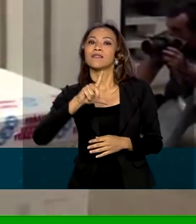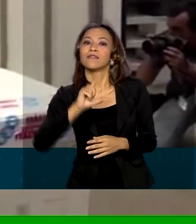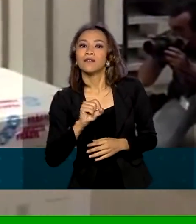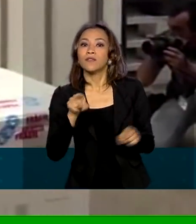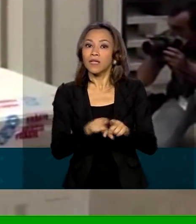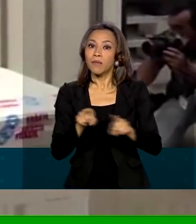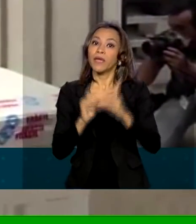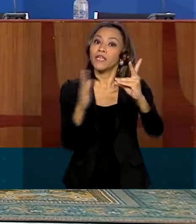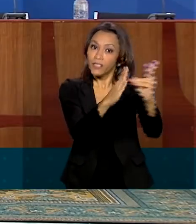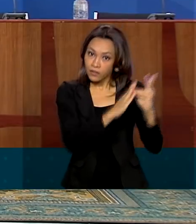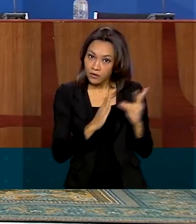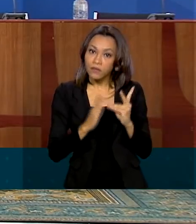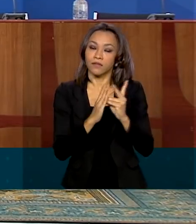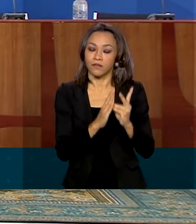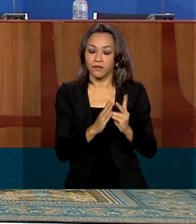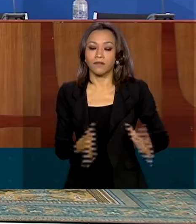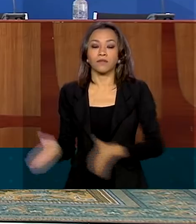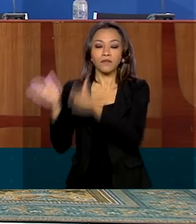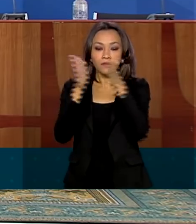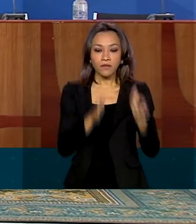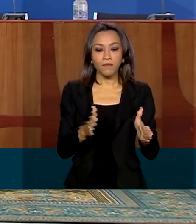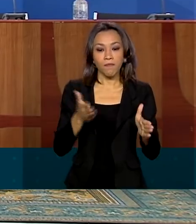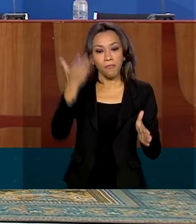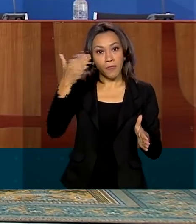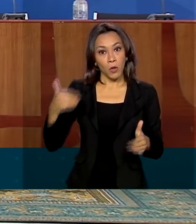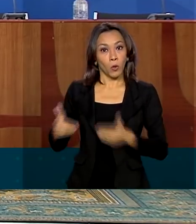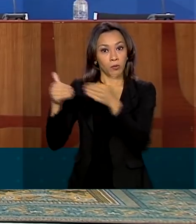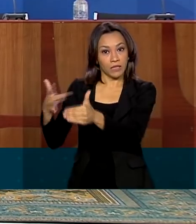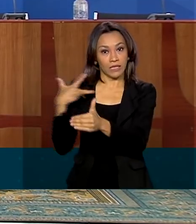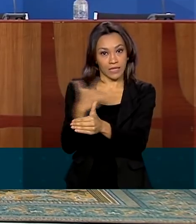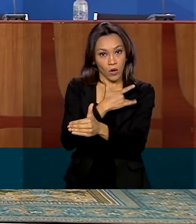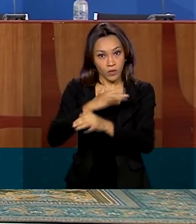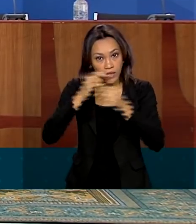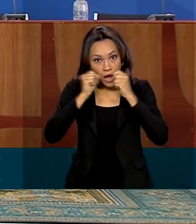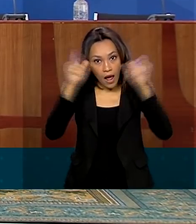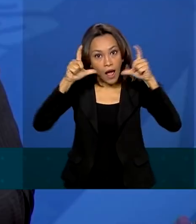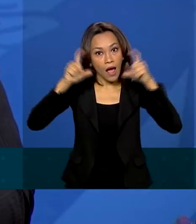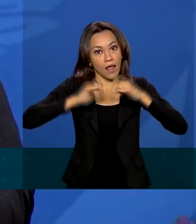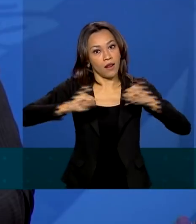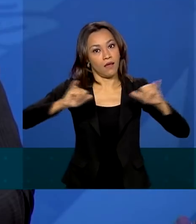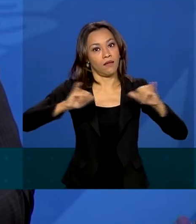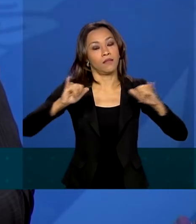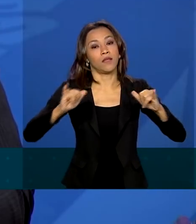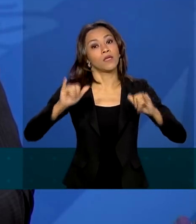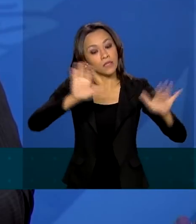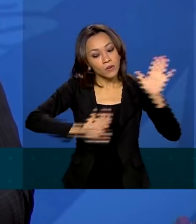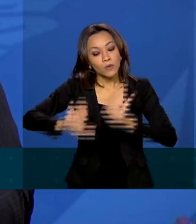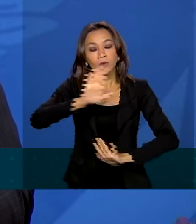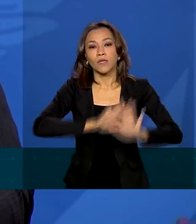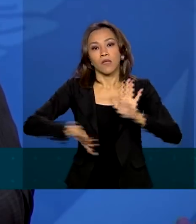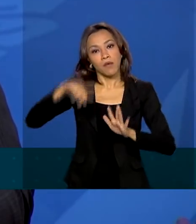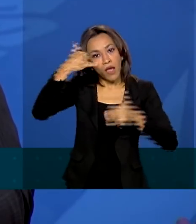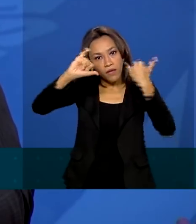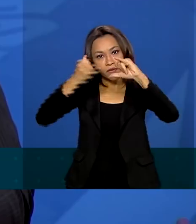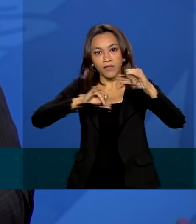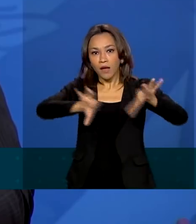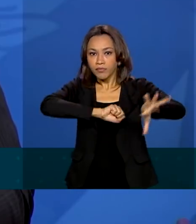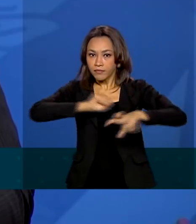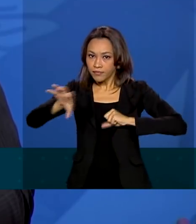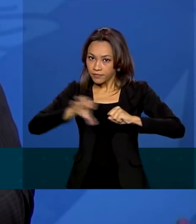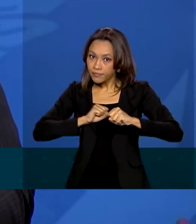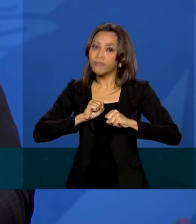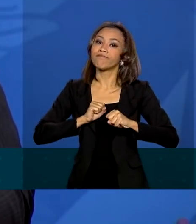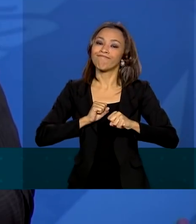que vivem em aldeias. O Ministério da Saúde alerta que mesmo com o início da vacinação, os cuidados para evitar a contaminação